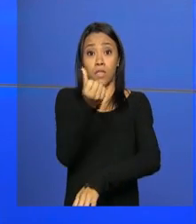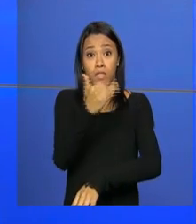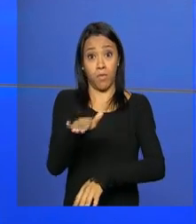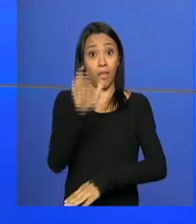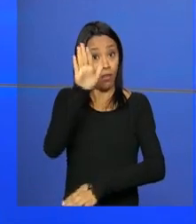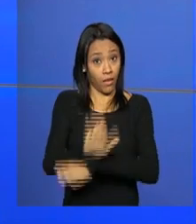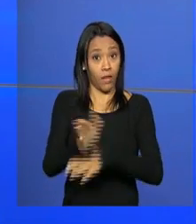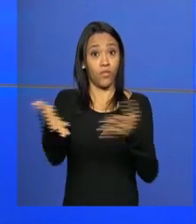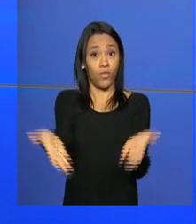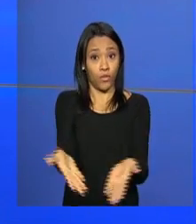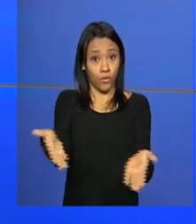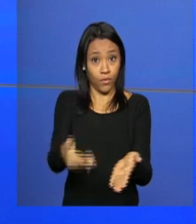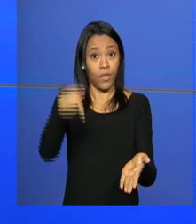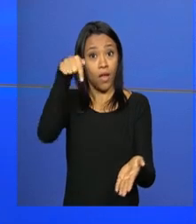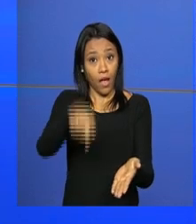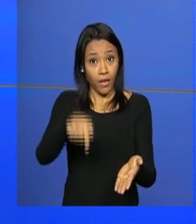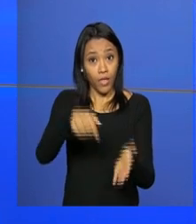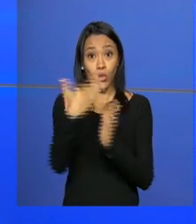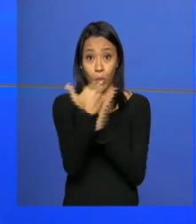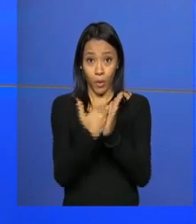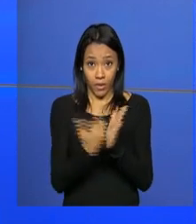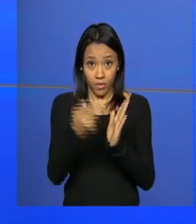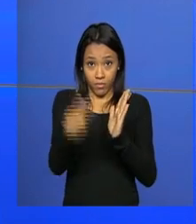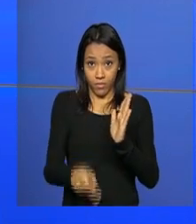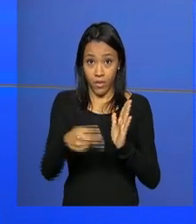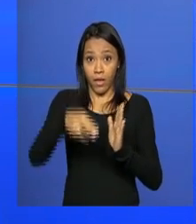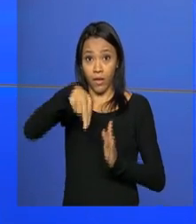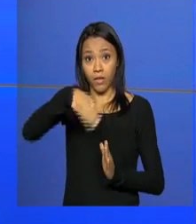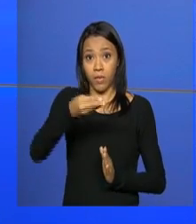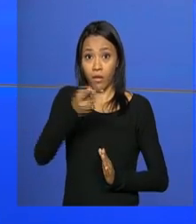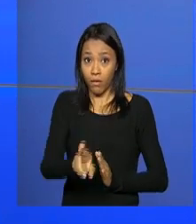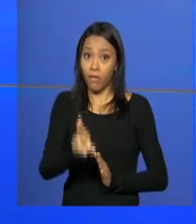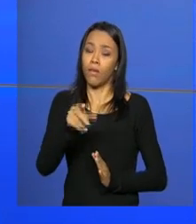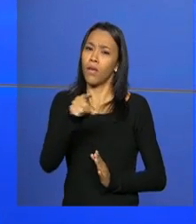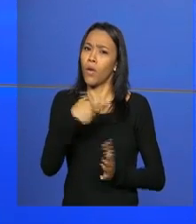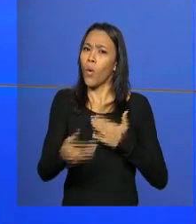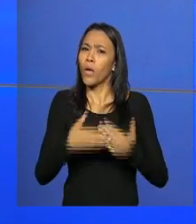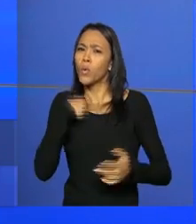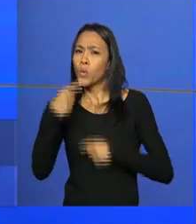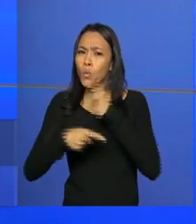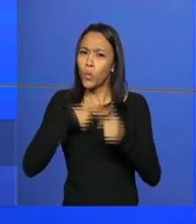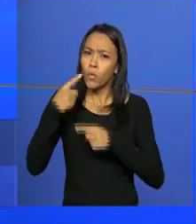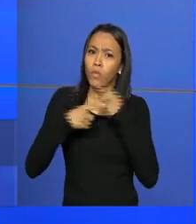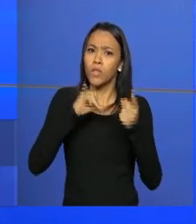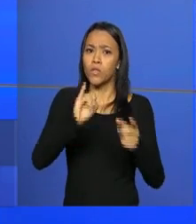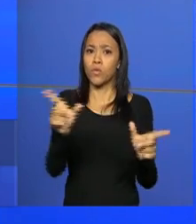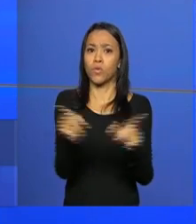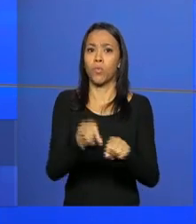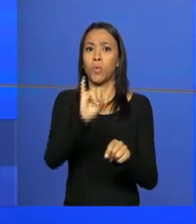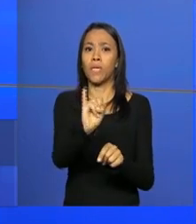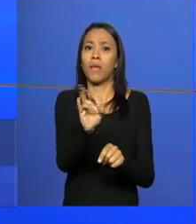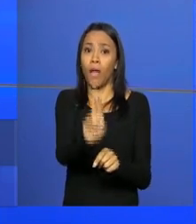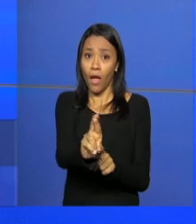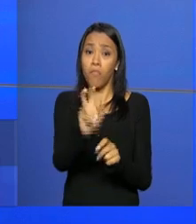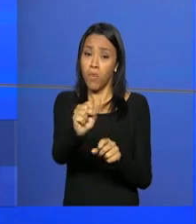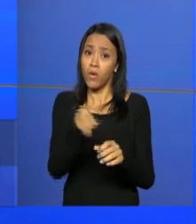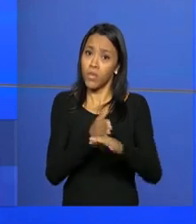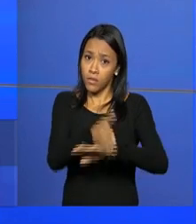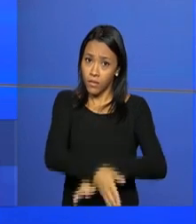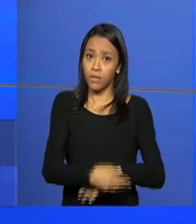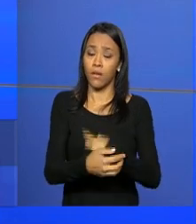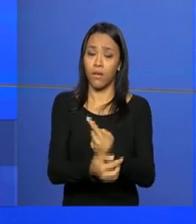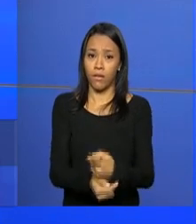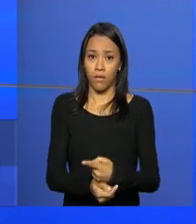da tarde de hoje, na reprise do programa Brasil em Pauta. E qualquer dúvida sobre imposto de renda, é só acessar o site da